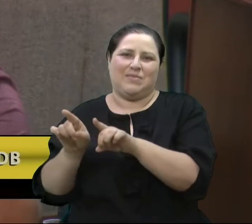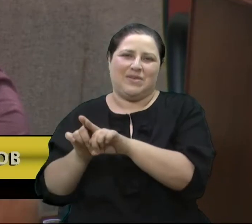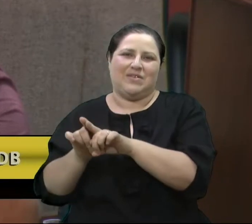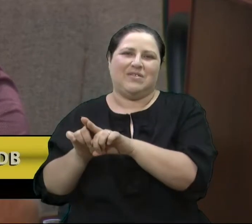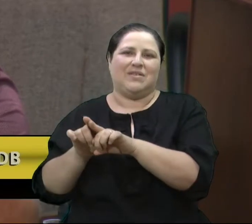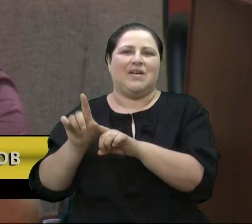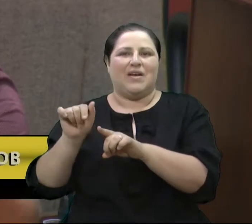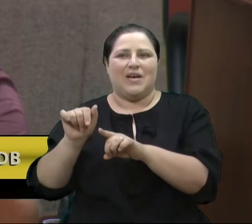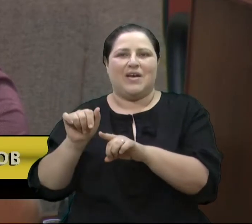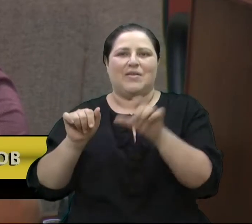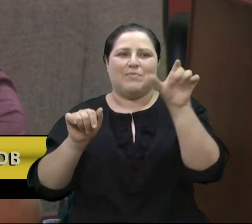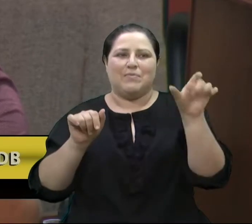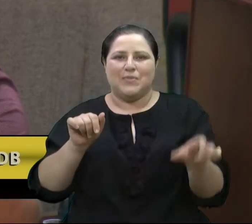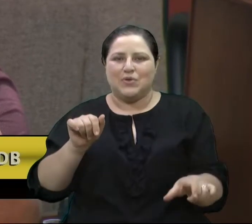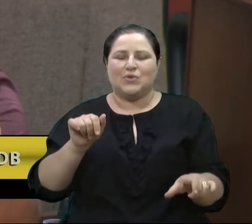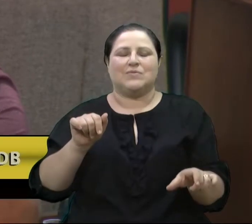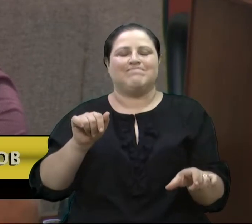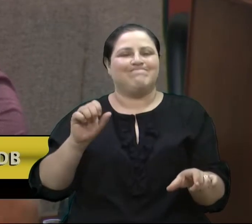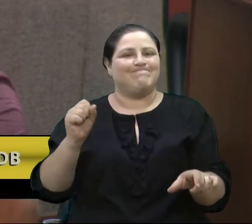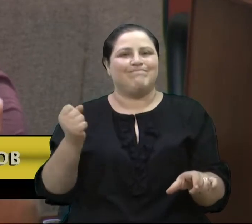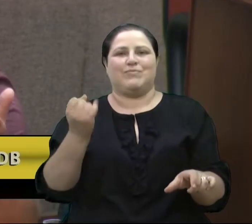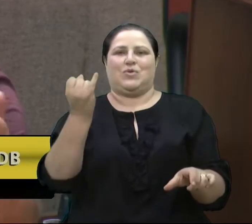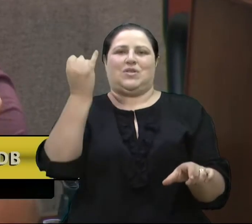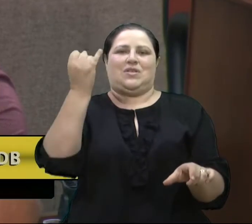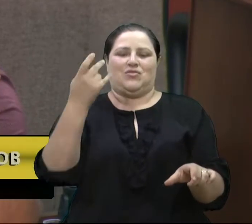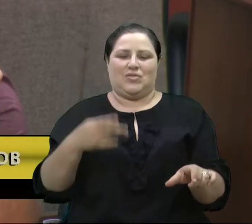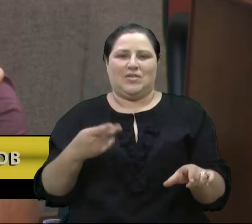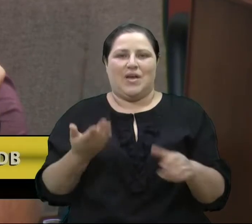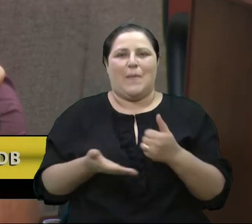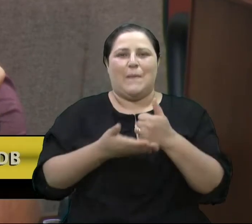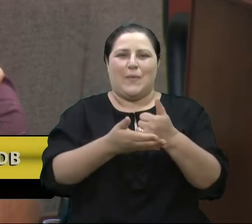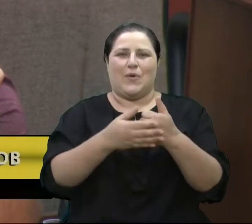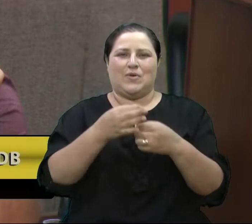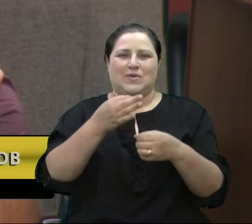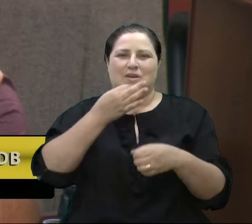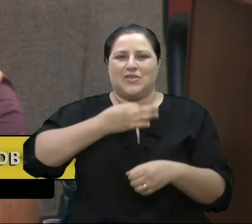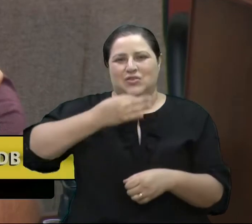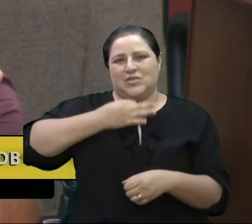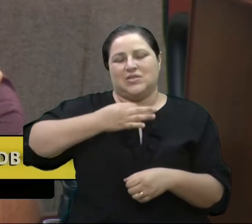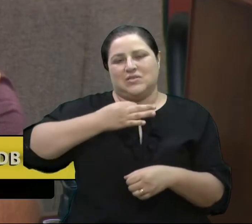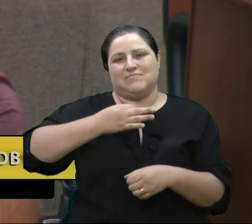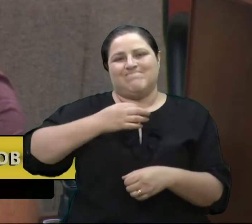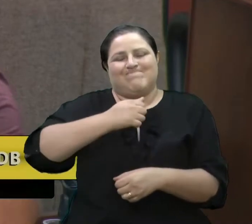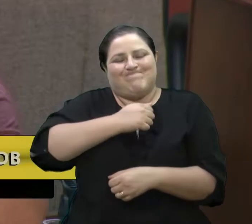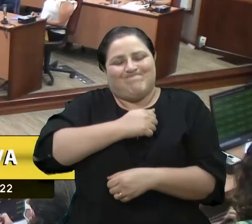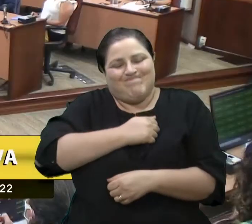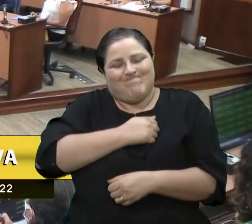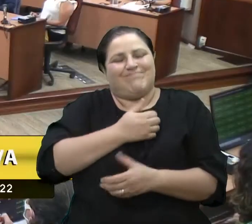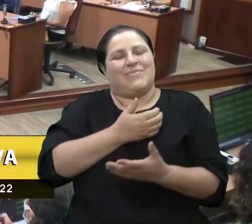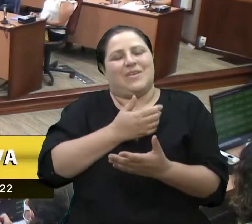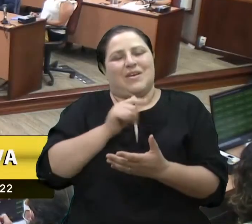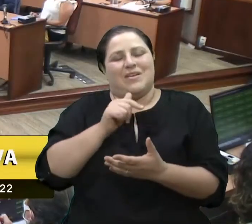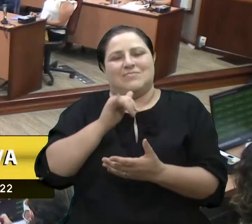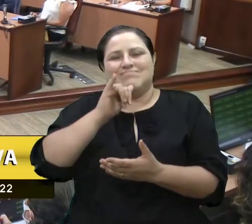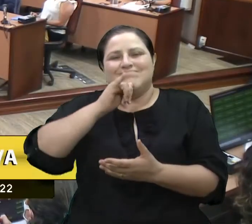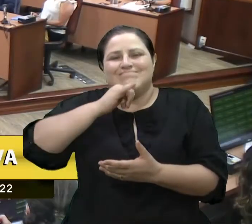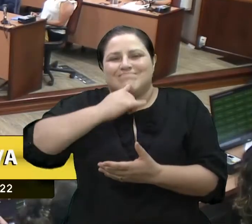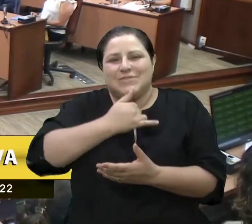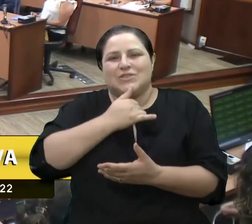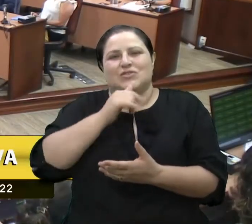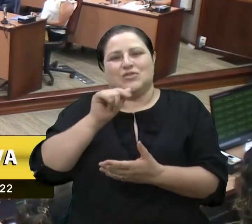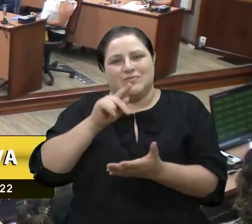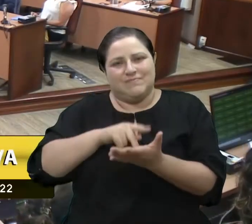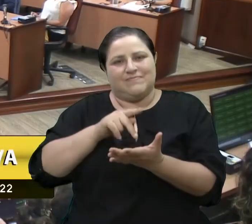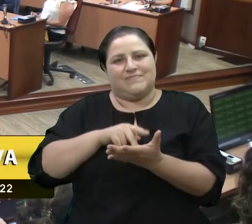perdeu um grande homem, uma pessoa que colaborou e fez muito pela cidade. Então, meus mais profundos e sinceros sentimentos. Obrigado, vereador Felipe,